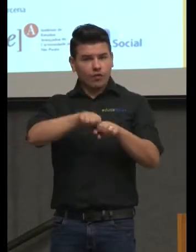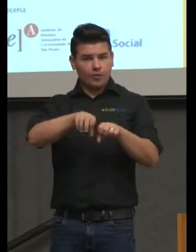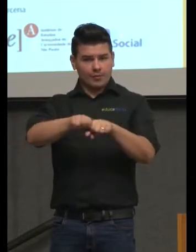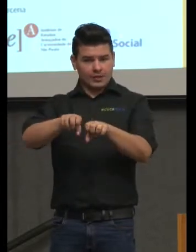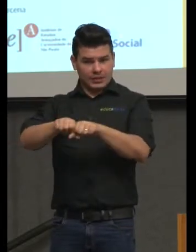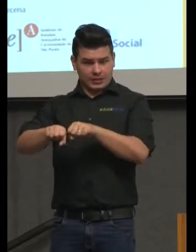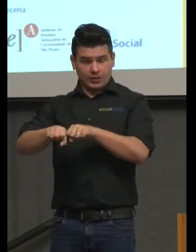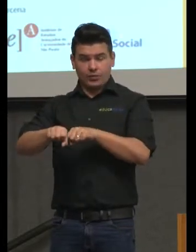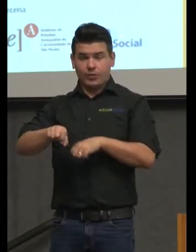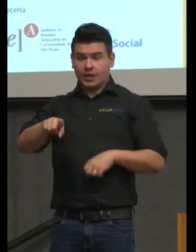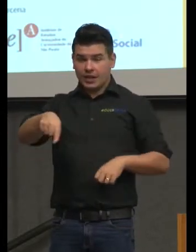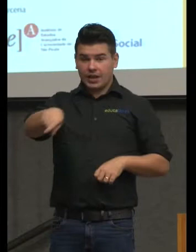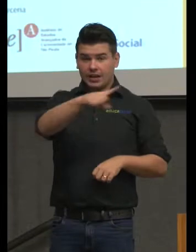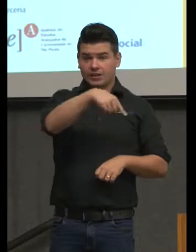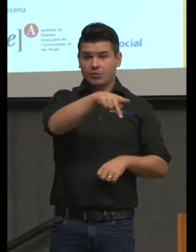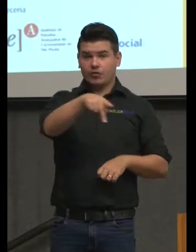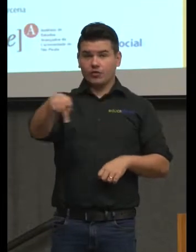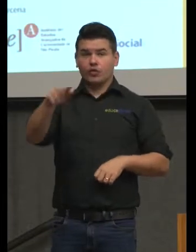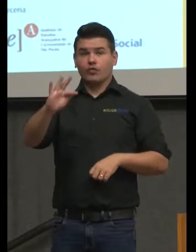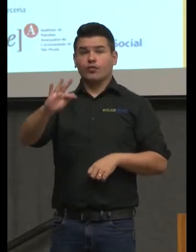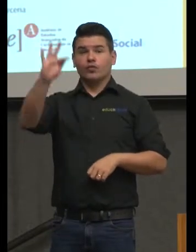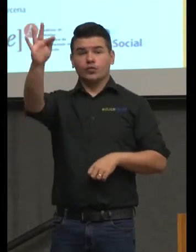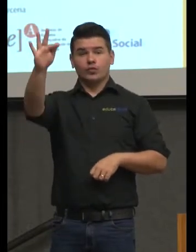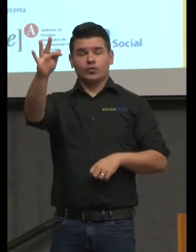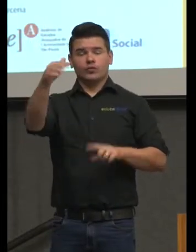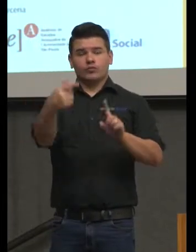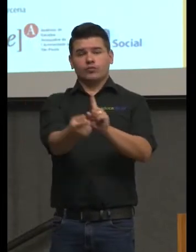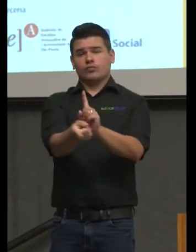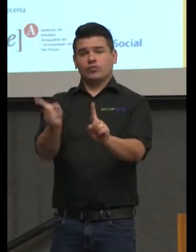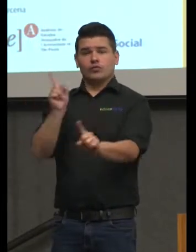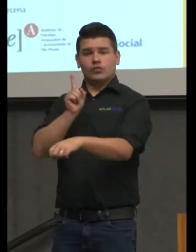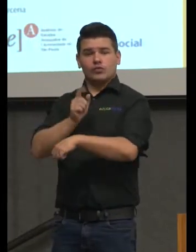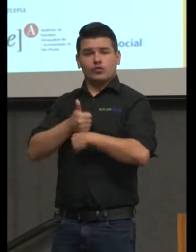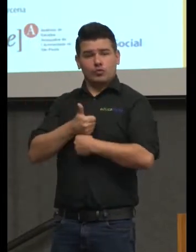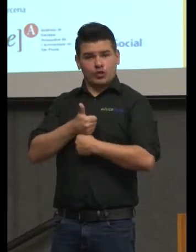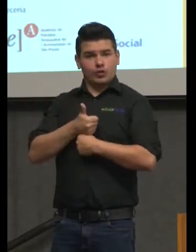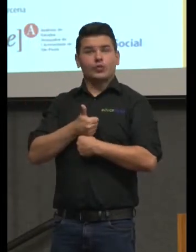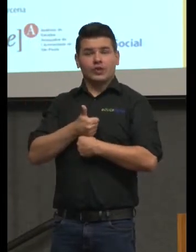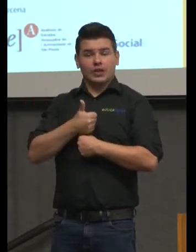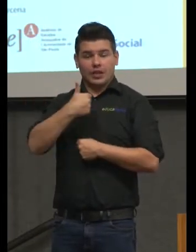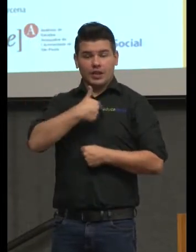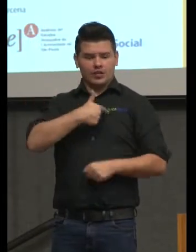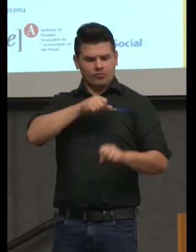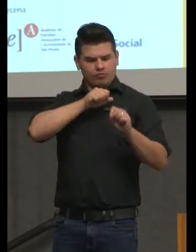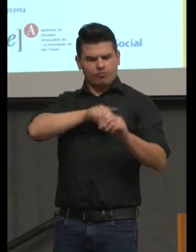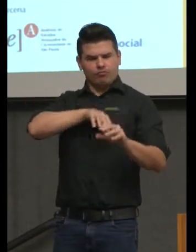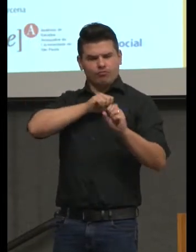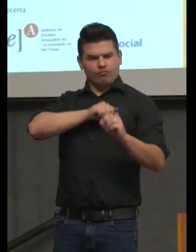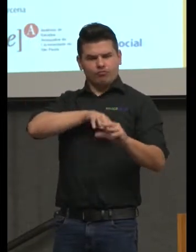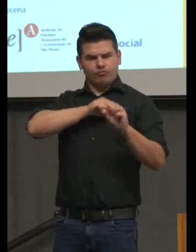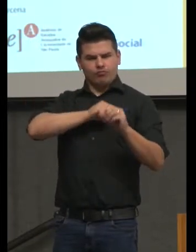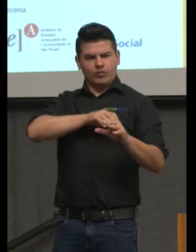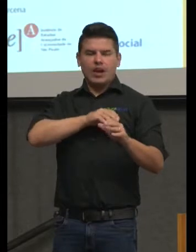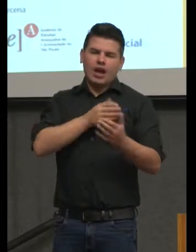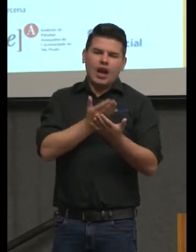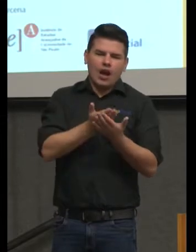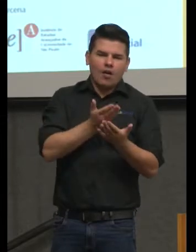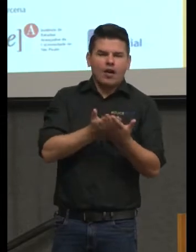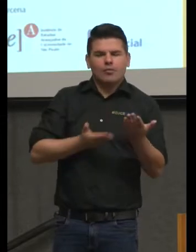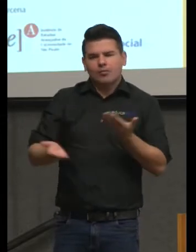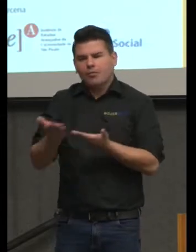formando tem que dar aula nas minhas aulas então eu dou as primeiras aulas para ver o que eu chamo de uma aula interativa